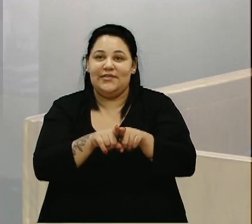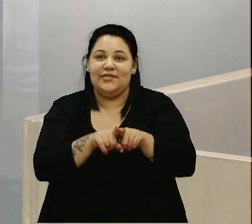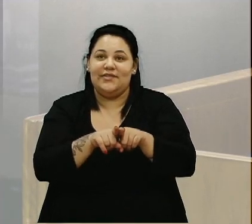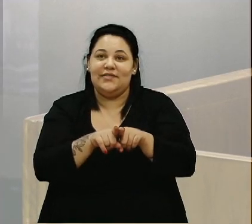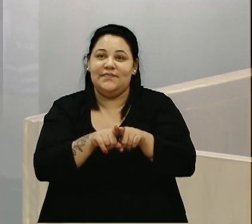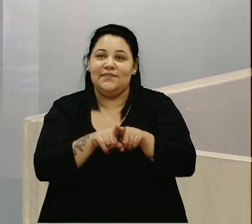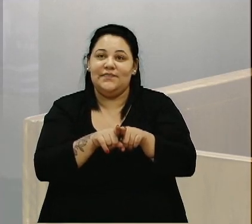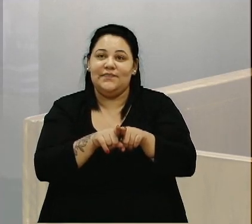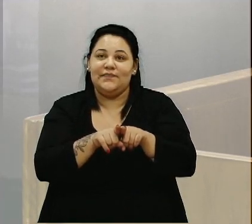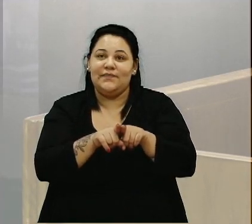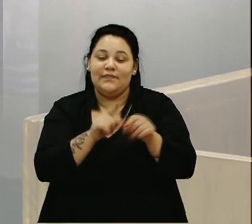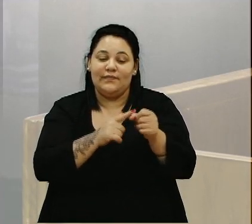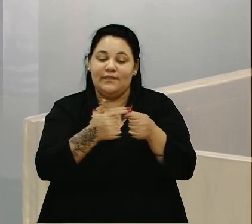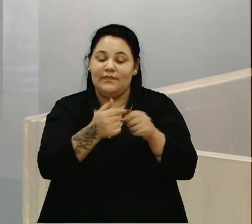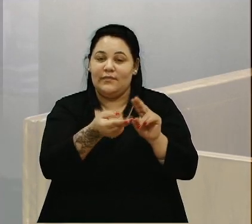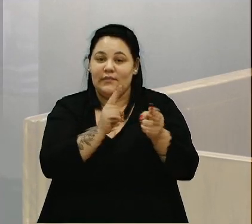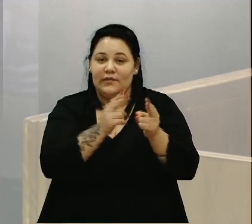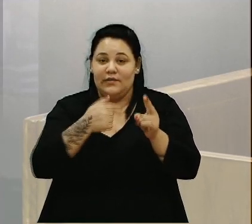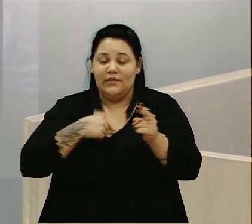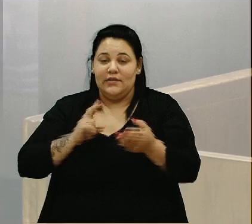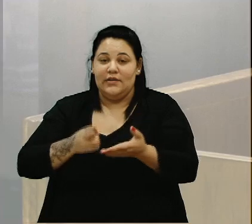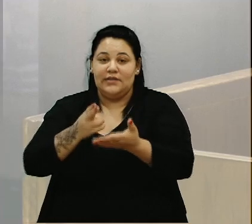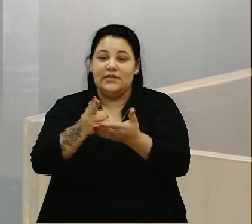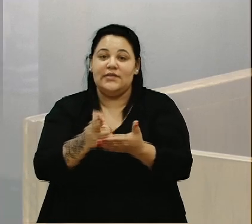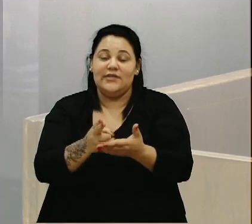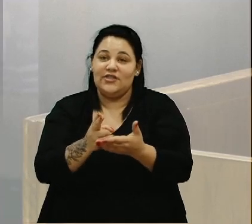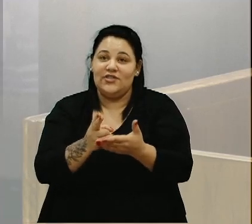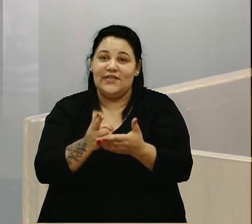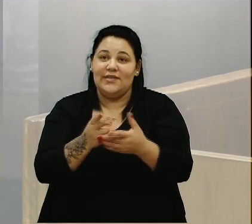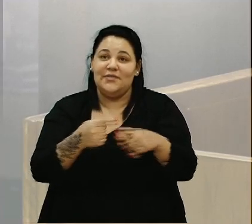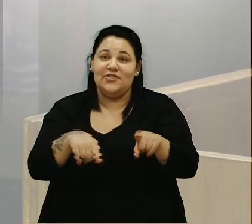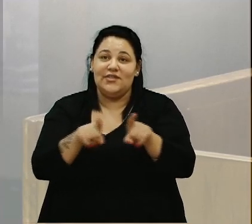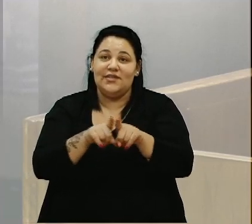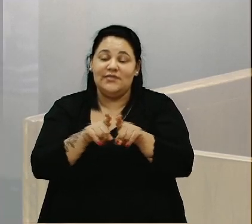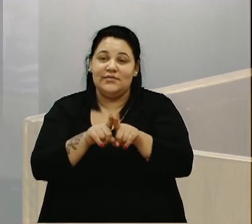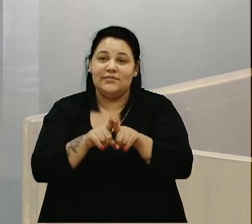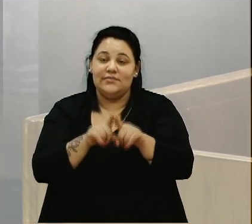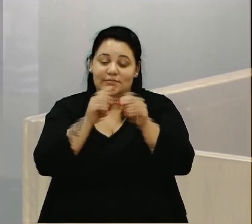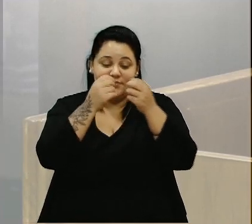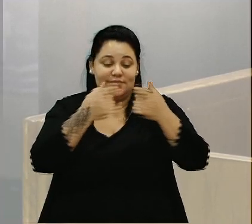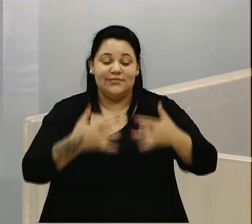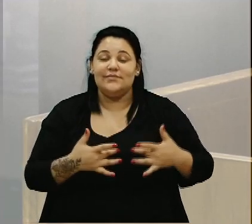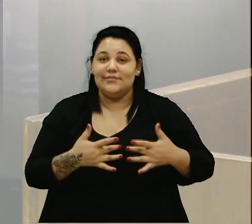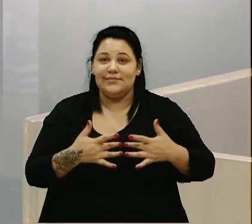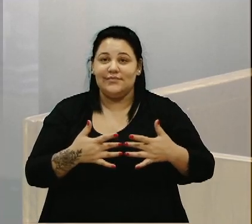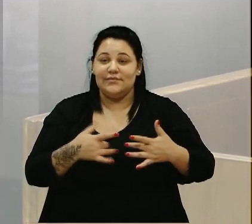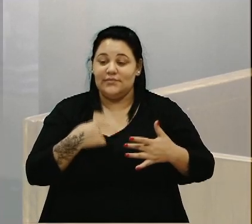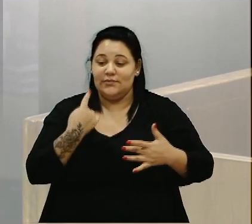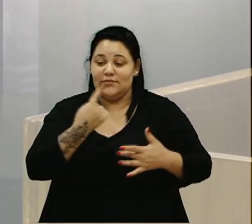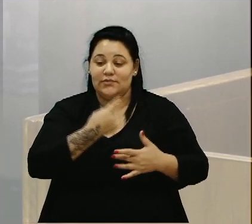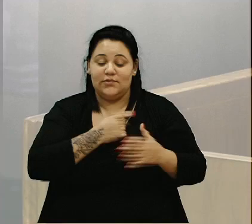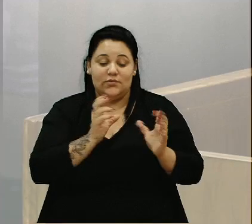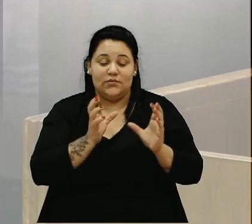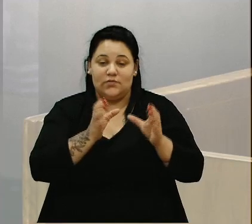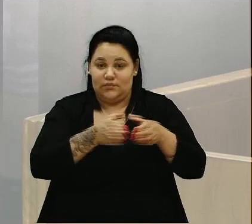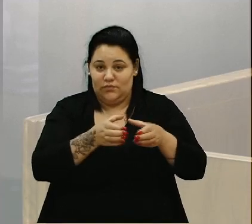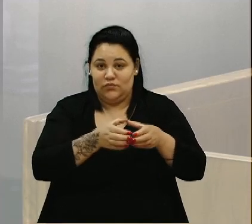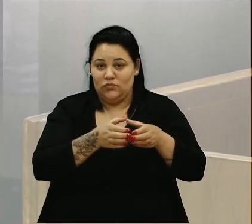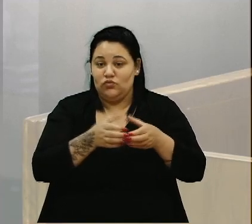zona urbana, o qual sempre gosto de ressaltar que nós temos oito vereadores na nossa frente parlamentar,